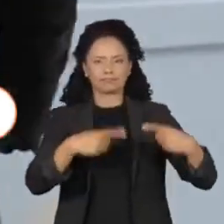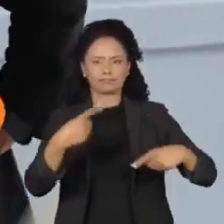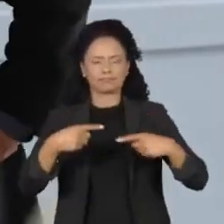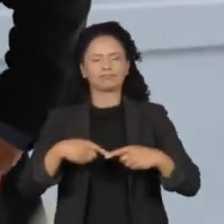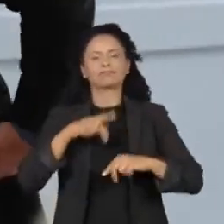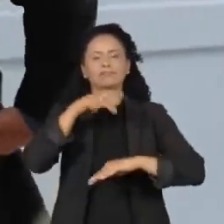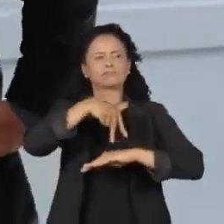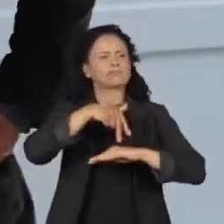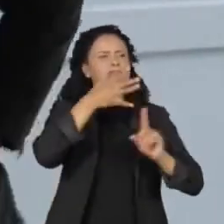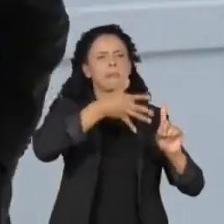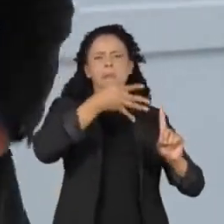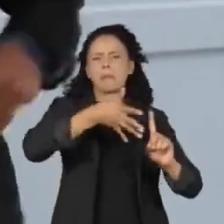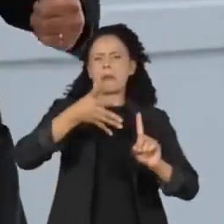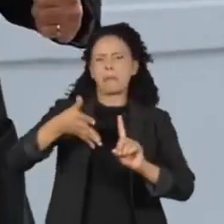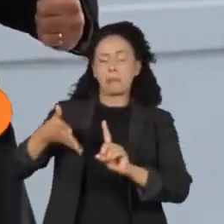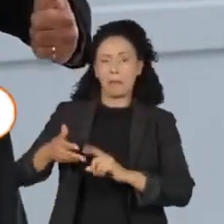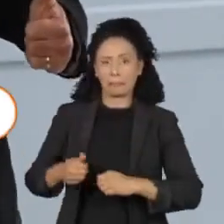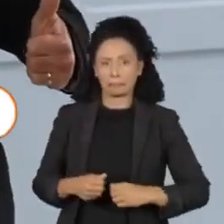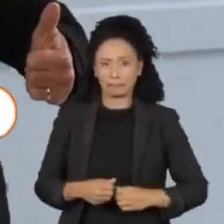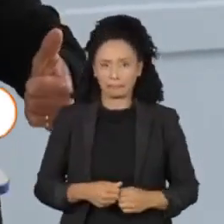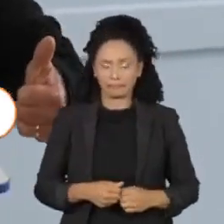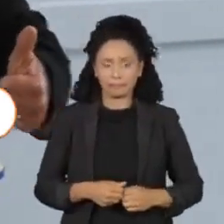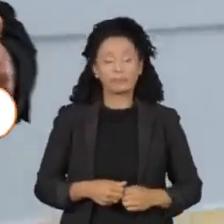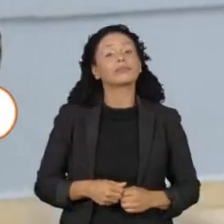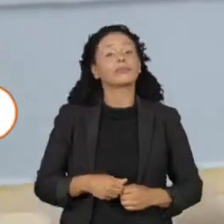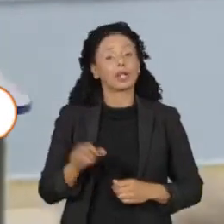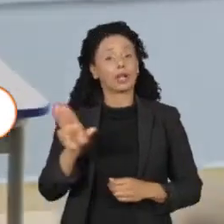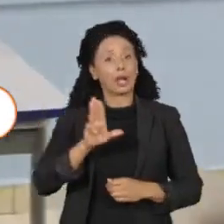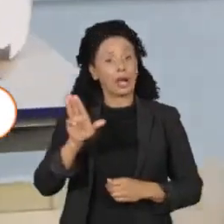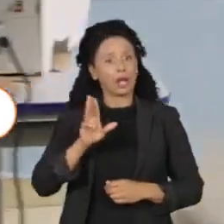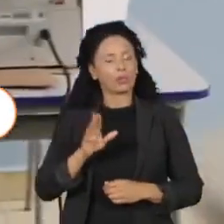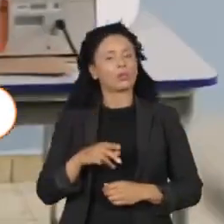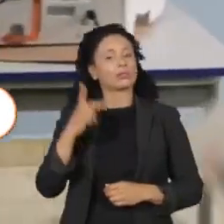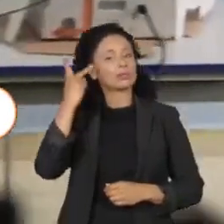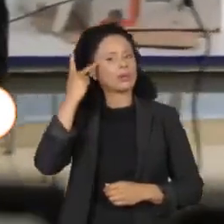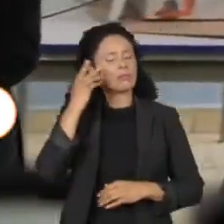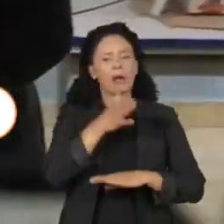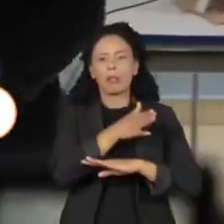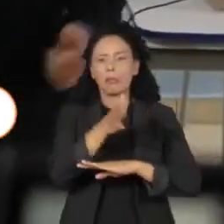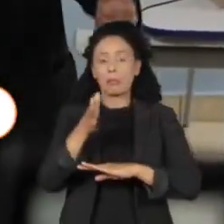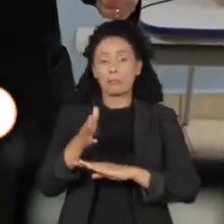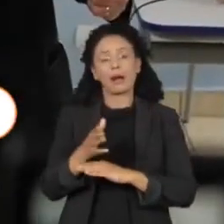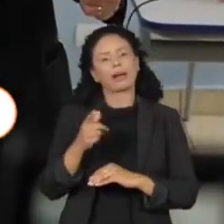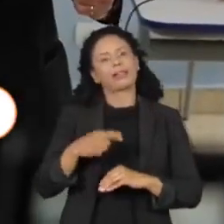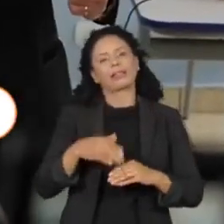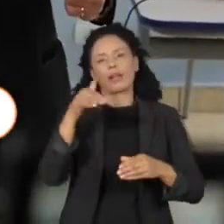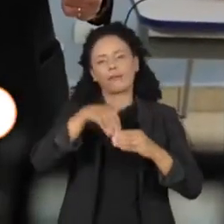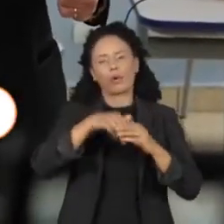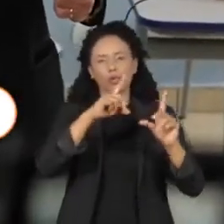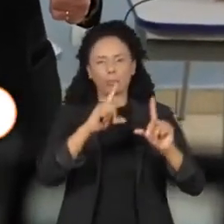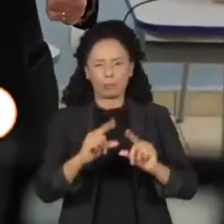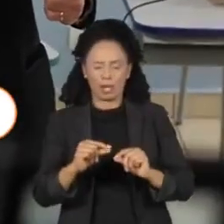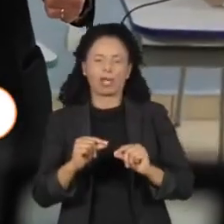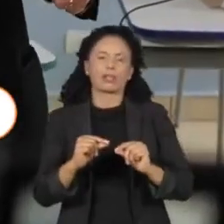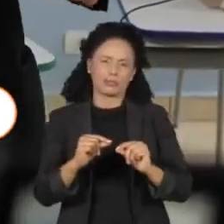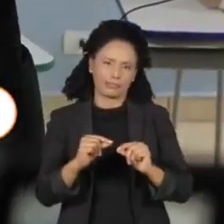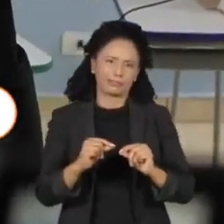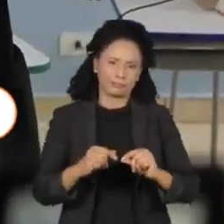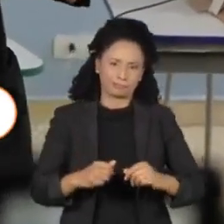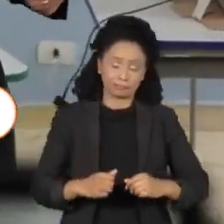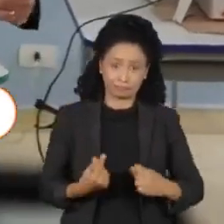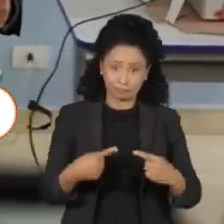concentra a campanha em São Paulo, onde teve menos votos que Bolsonaro no primeiro turno, apesar de ter vencido o presidente na capital.